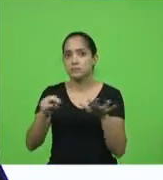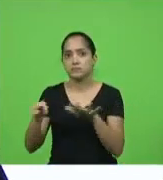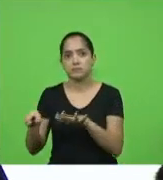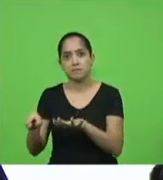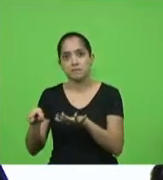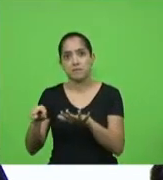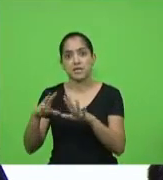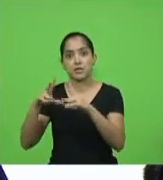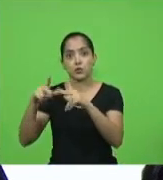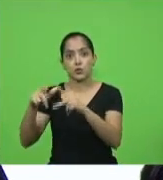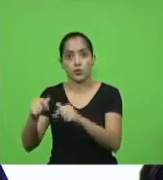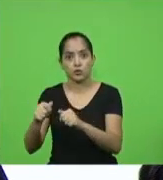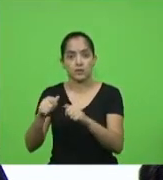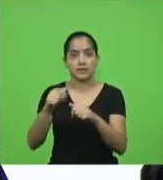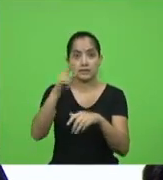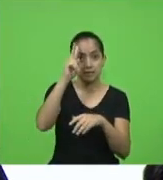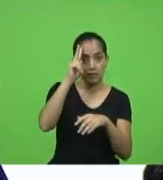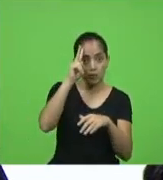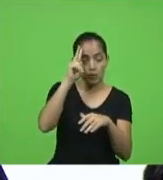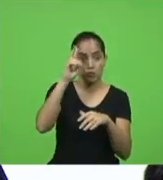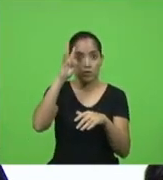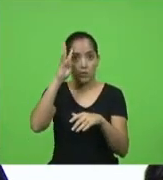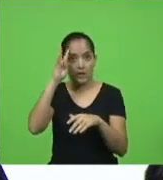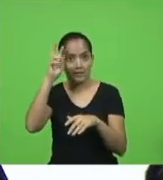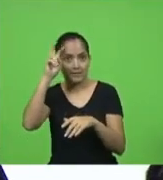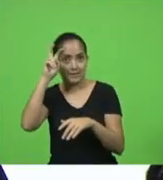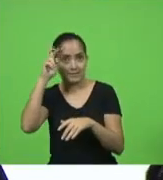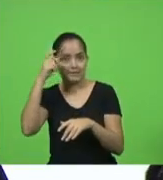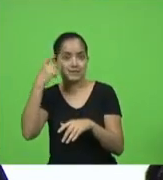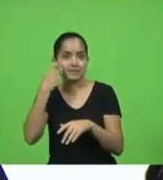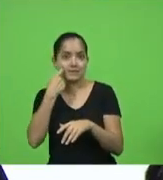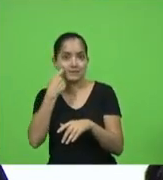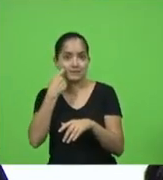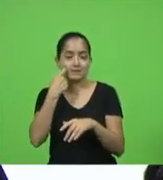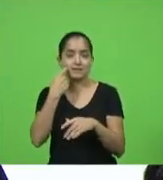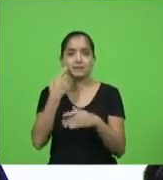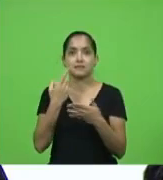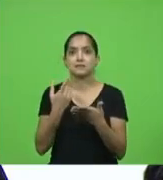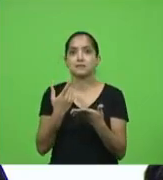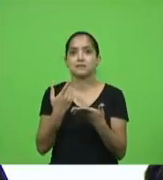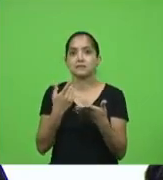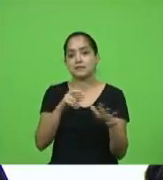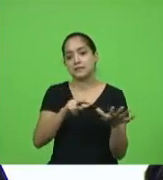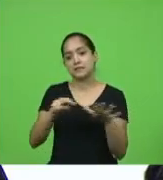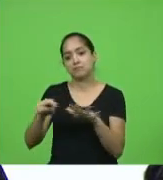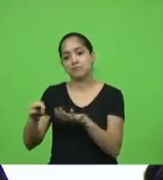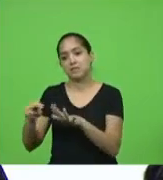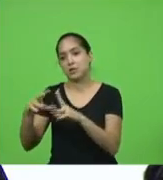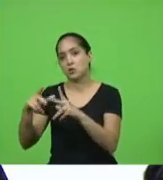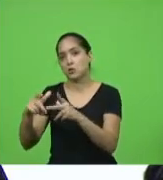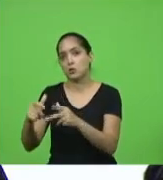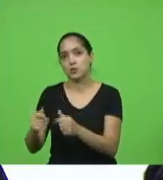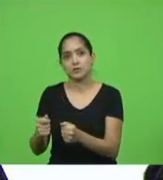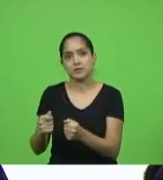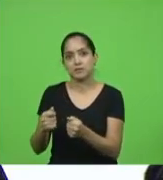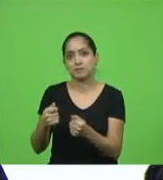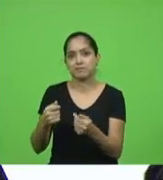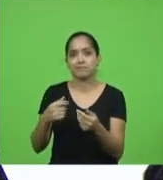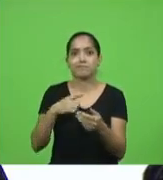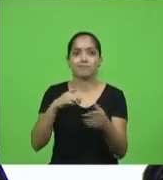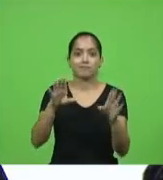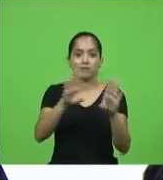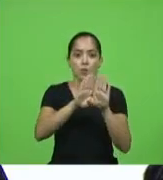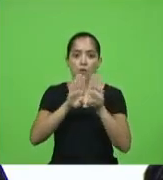tem que ser de segunda quarta quinta e sexta semana não dá porque semana tem lockdown no